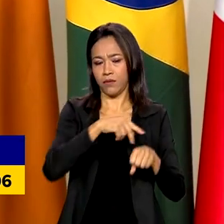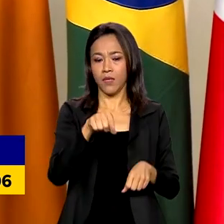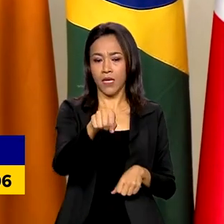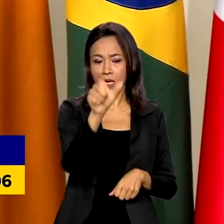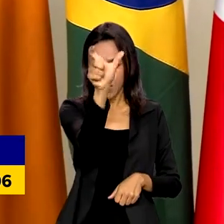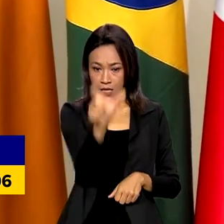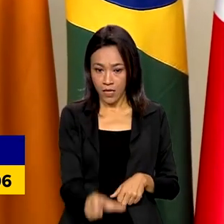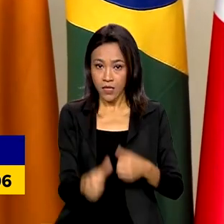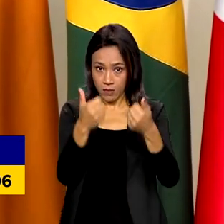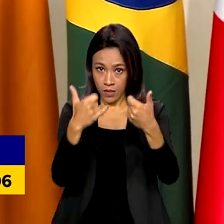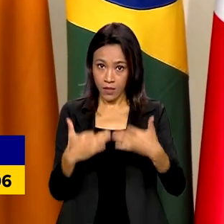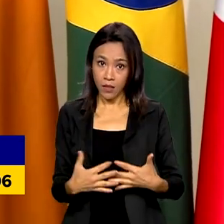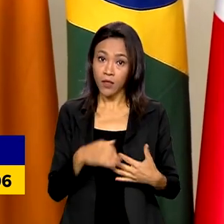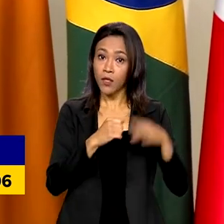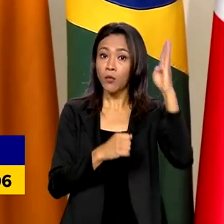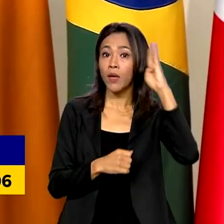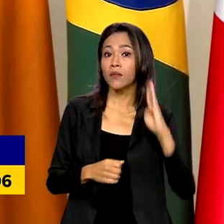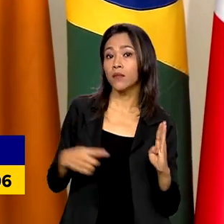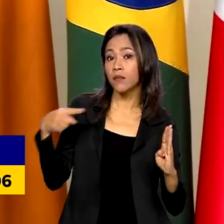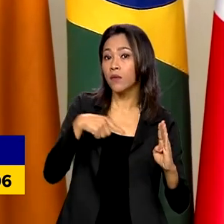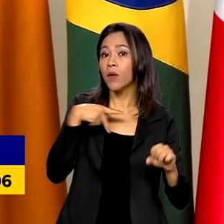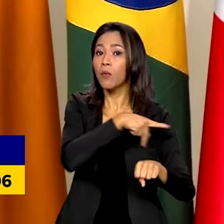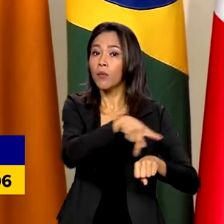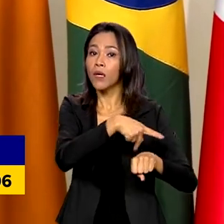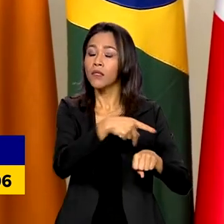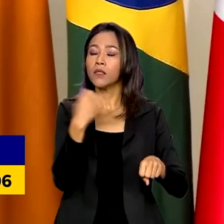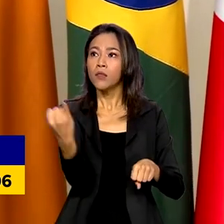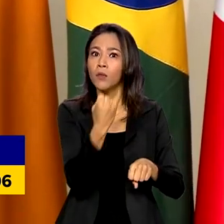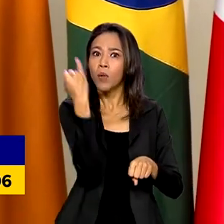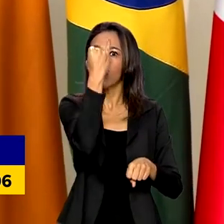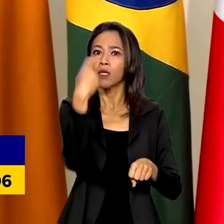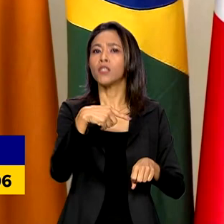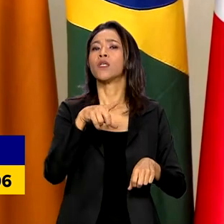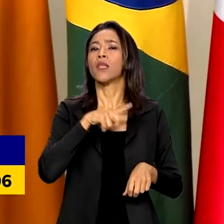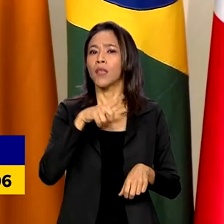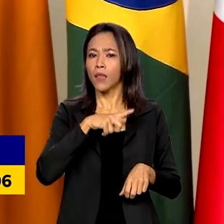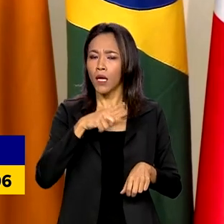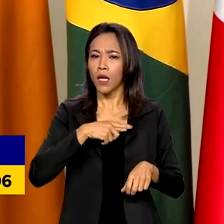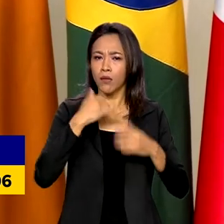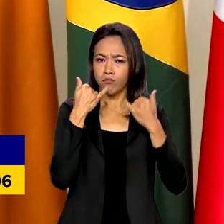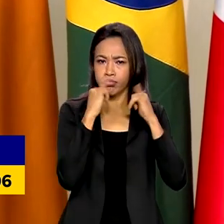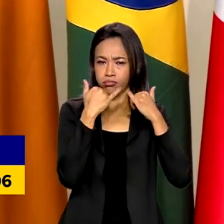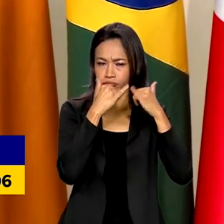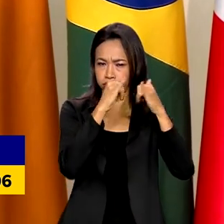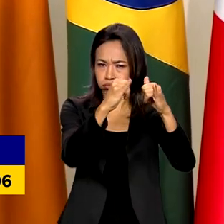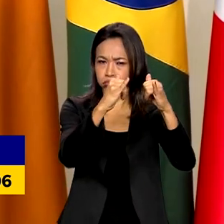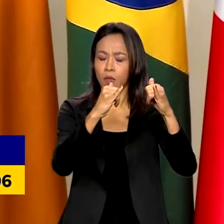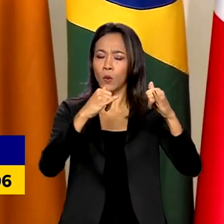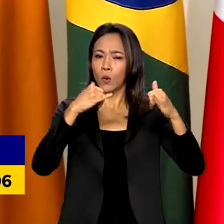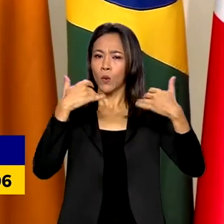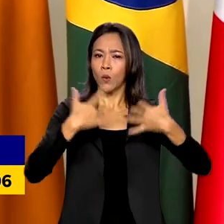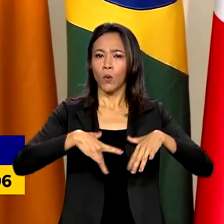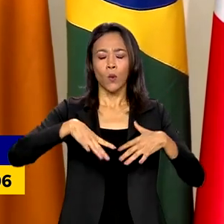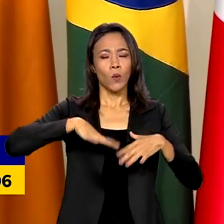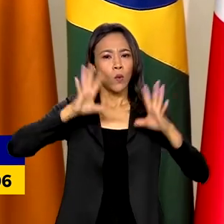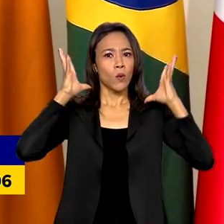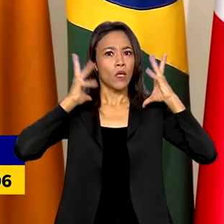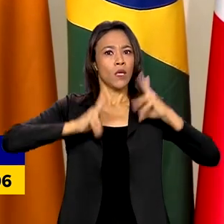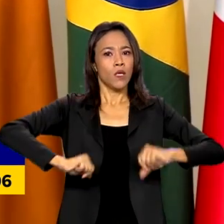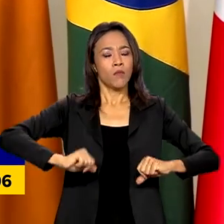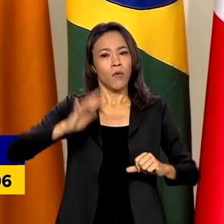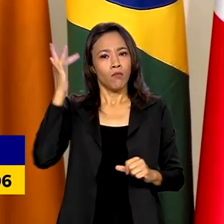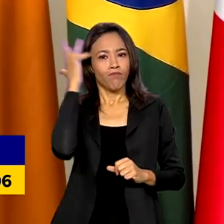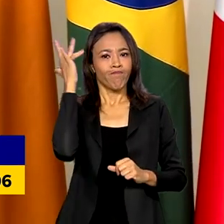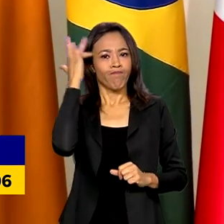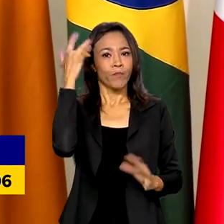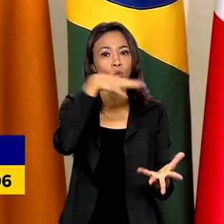importante. O Brasil tem uma matriz energética, possivelmente a mais limpa do mundo. O Brasil tem um